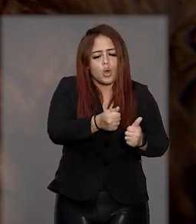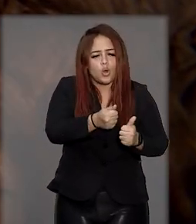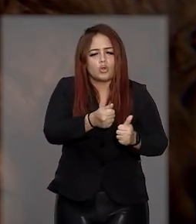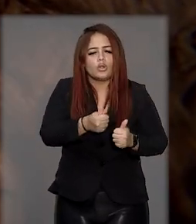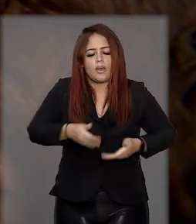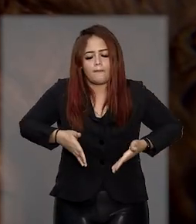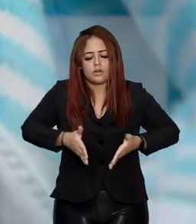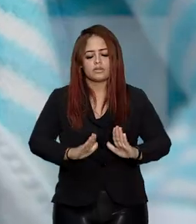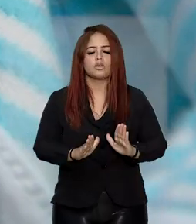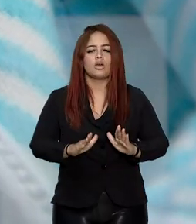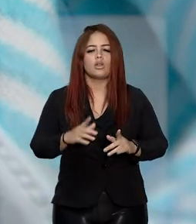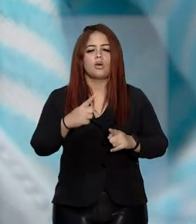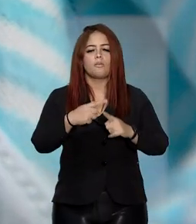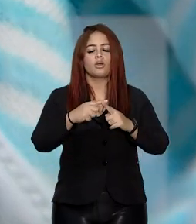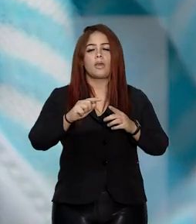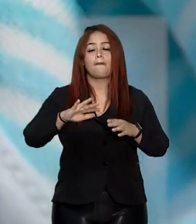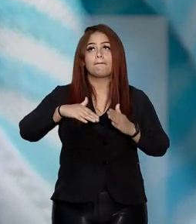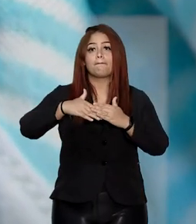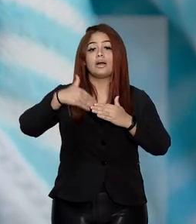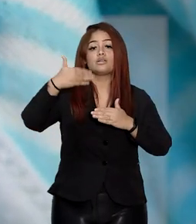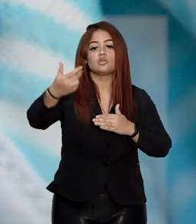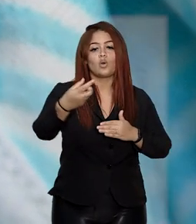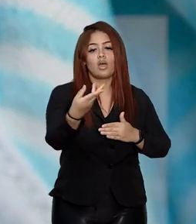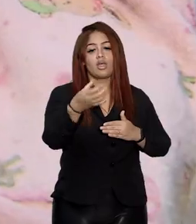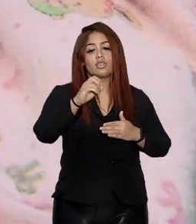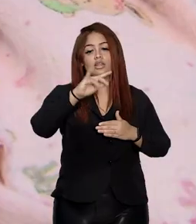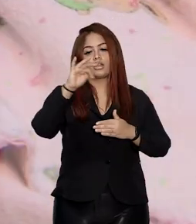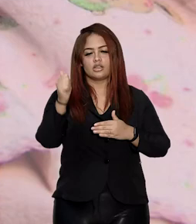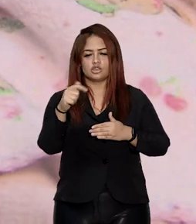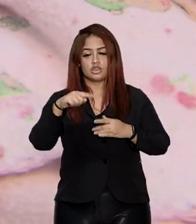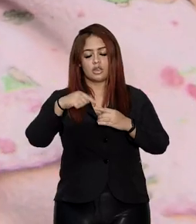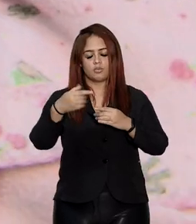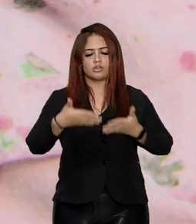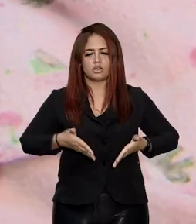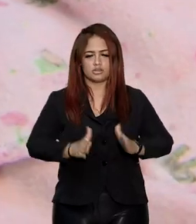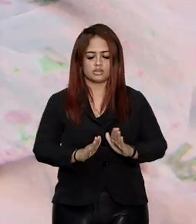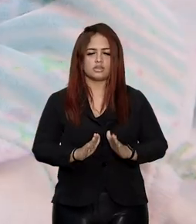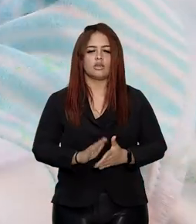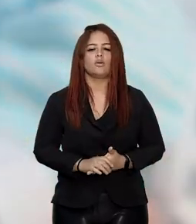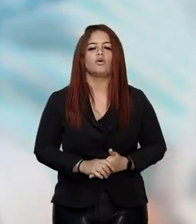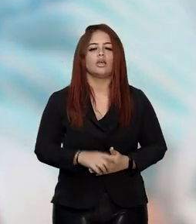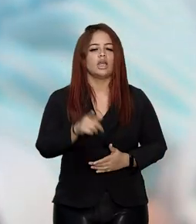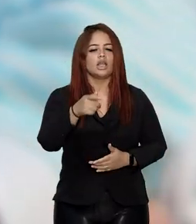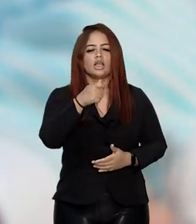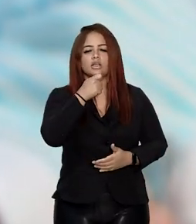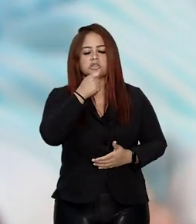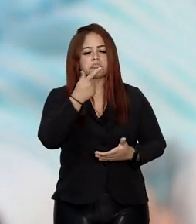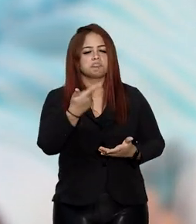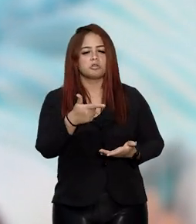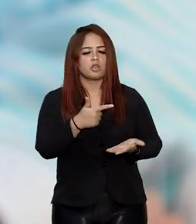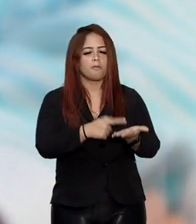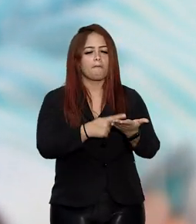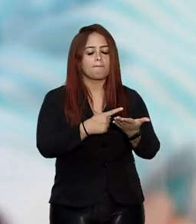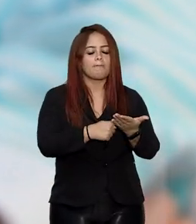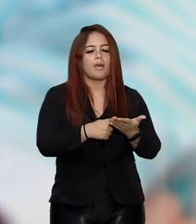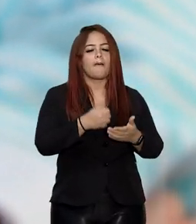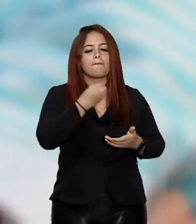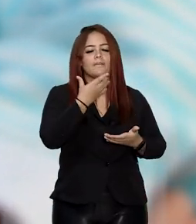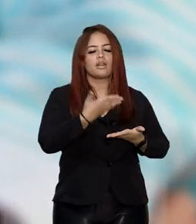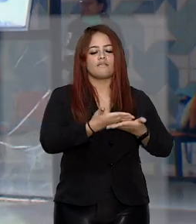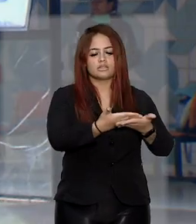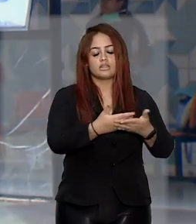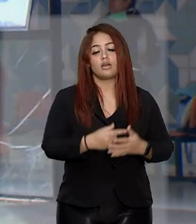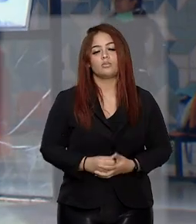internação que ultrapassou o 30º dia do seu nascimento, ainda que ele não tenha sido inscrito como beneficiário no